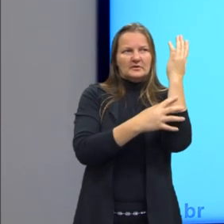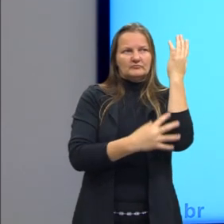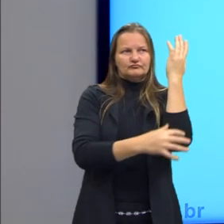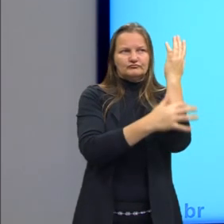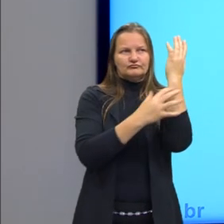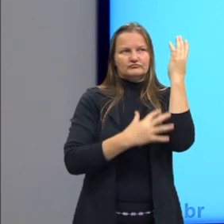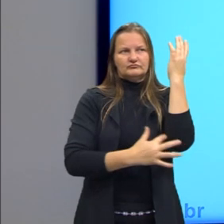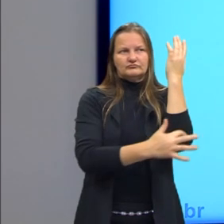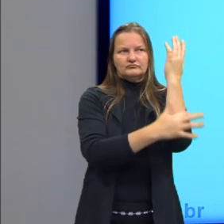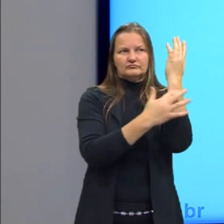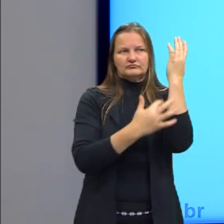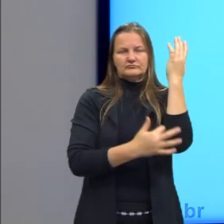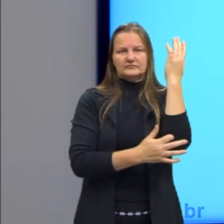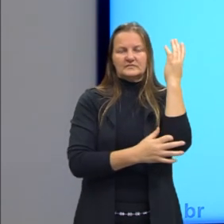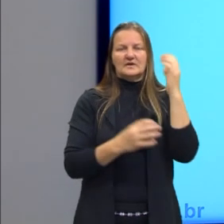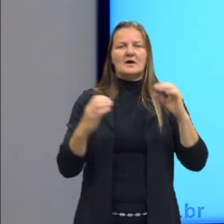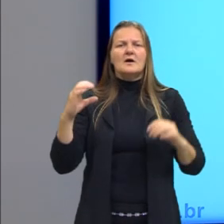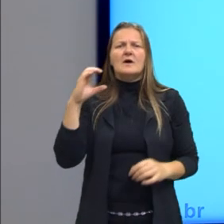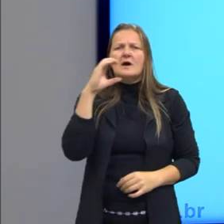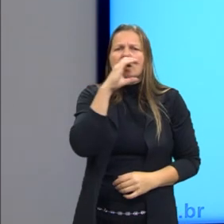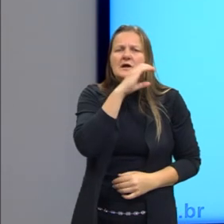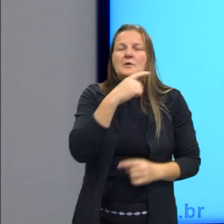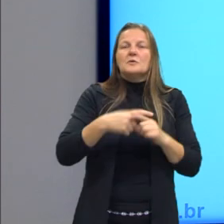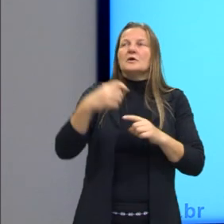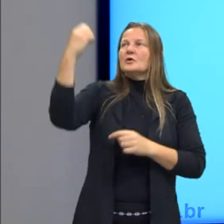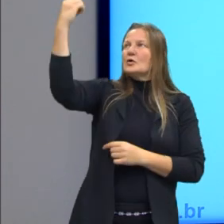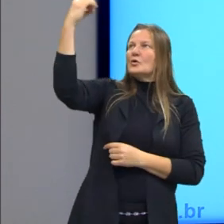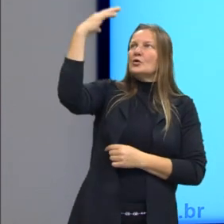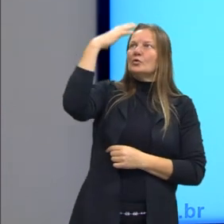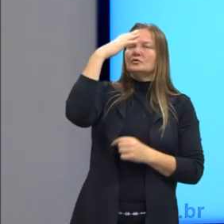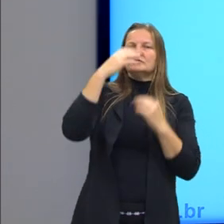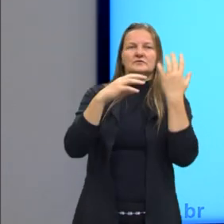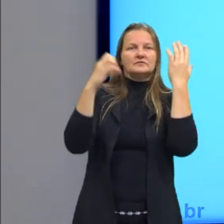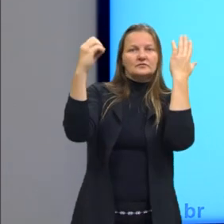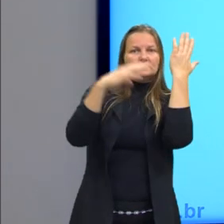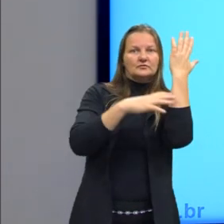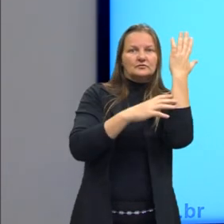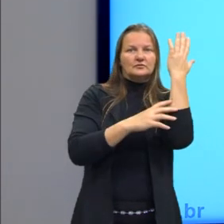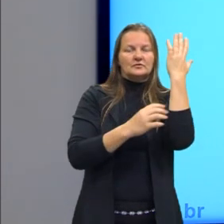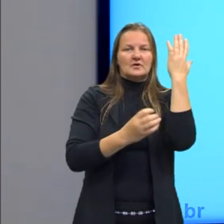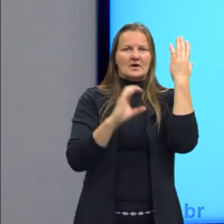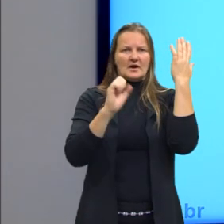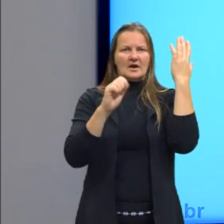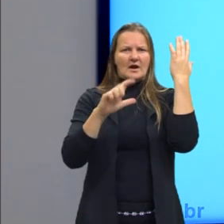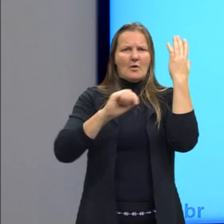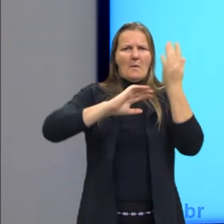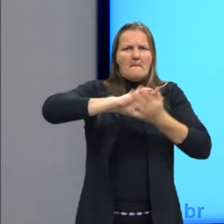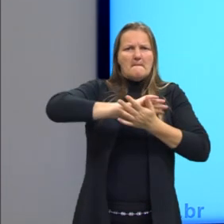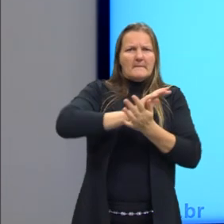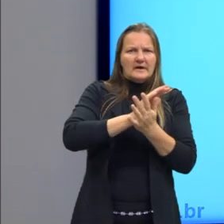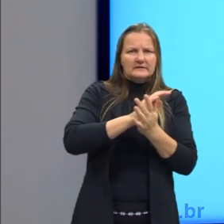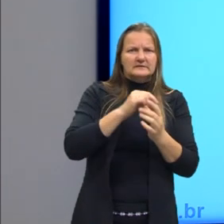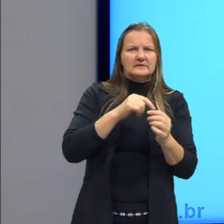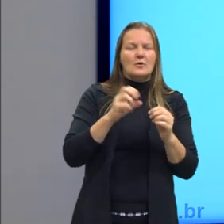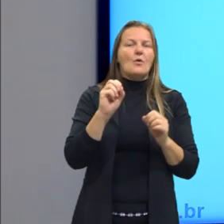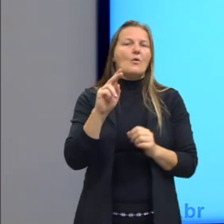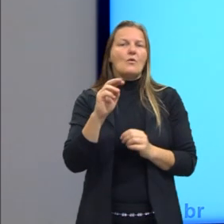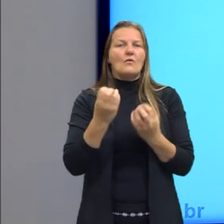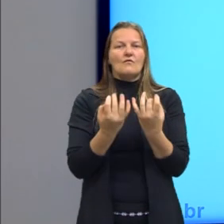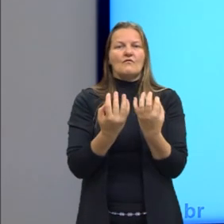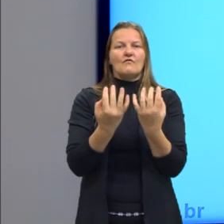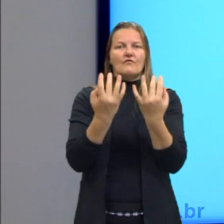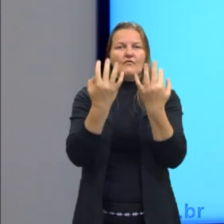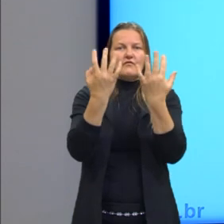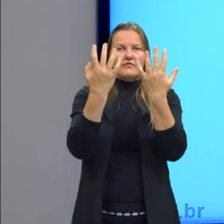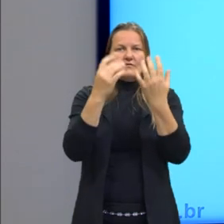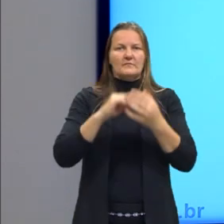-ambiente. Aquecimento, pois a luz do sol incide sobre o tronco e aquece a cal que mata os seres vivos do micro-ambiente. Ou vaporização,